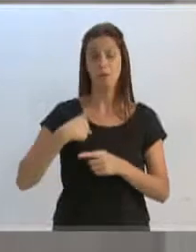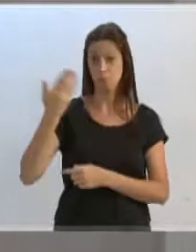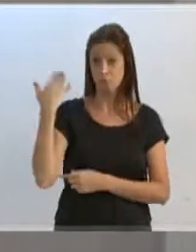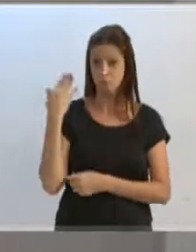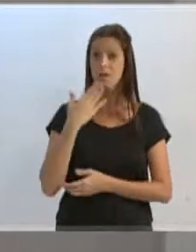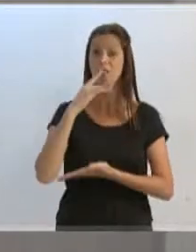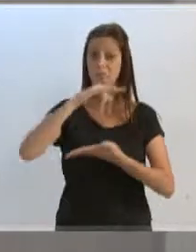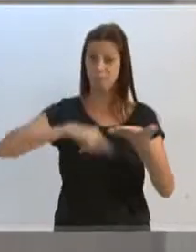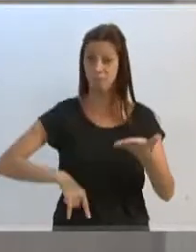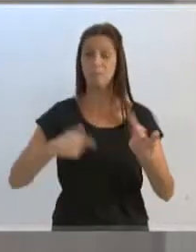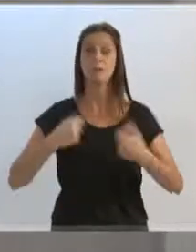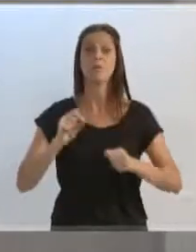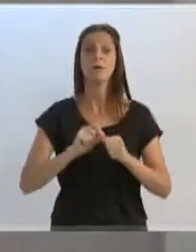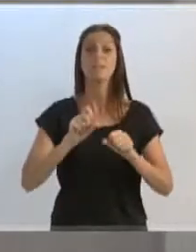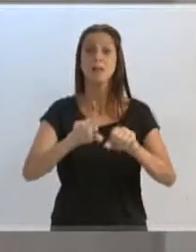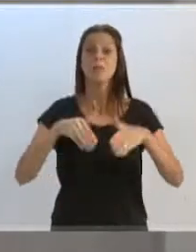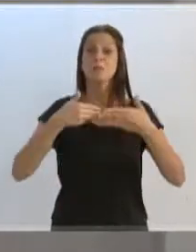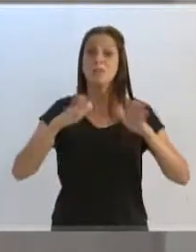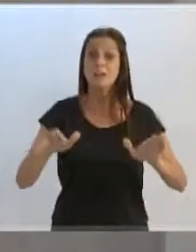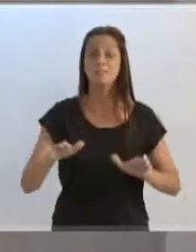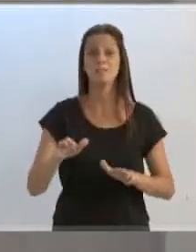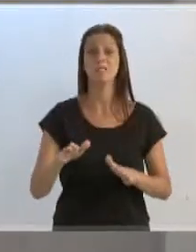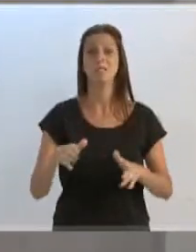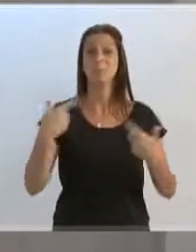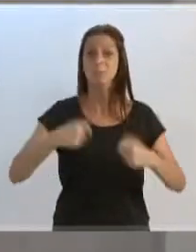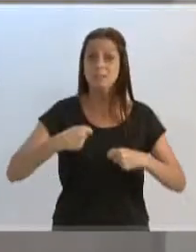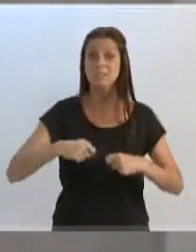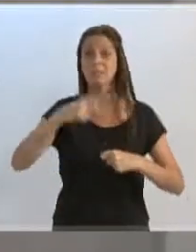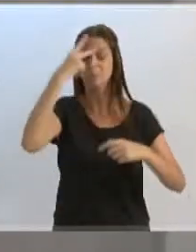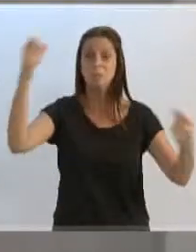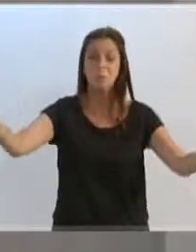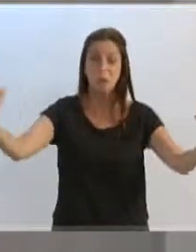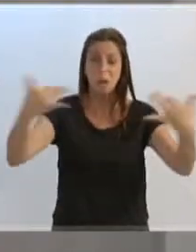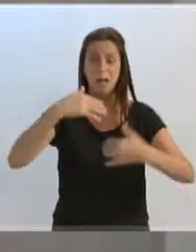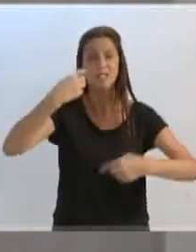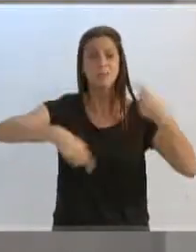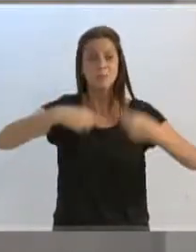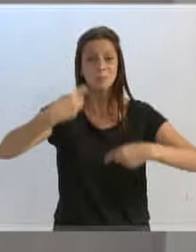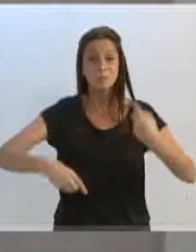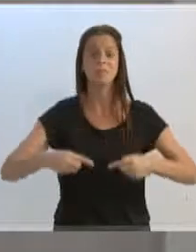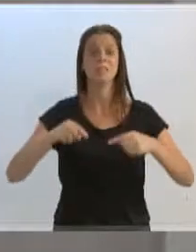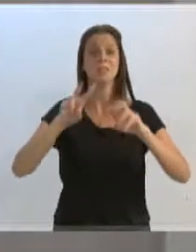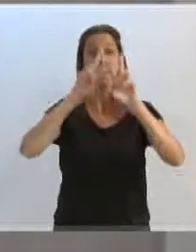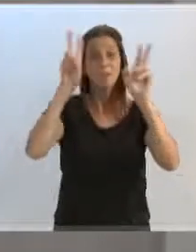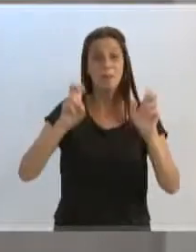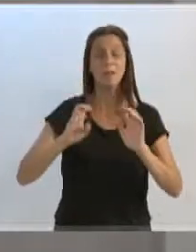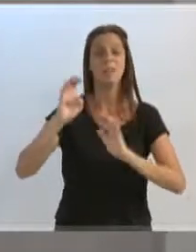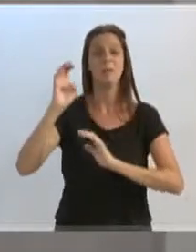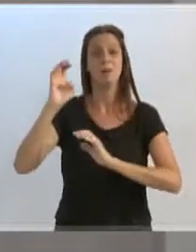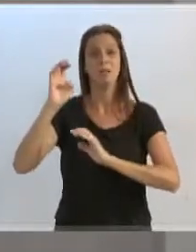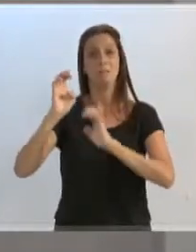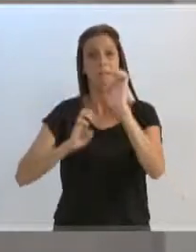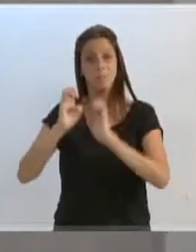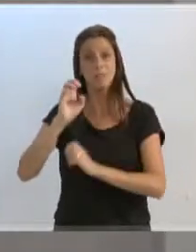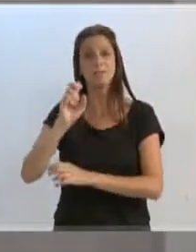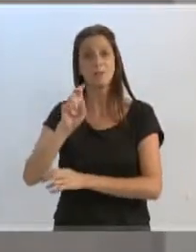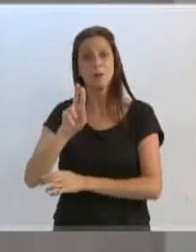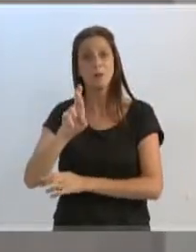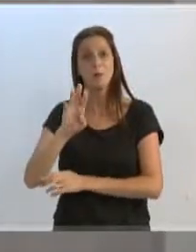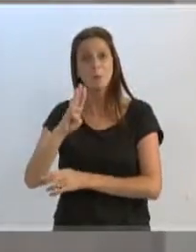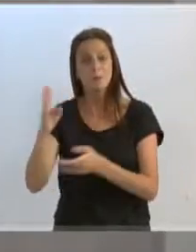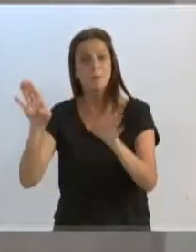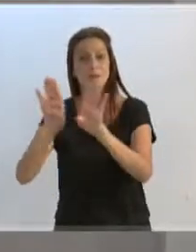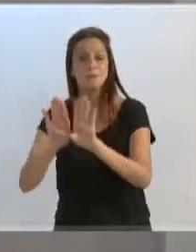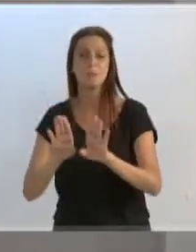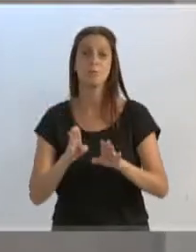sugeriu que se fizesse uma audiência pública nesta casa para que se discutisse esse assunto de forma clara, transparente, com toda a sociedade, com todos os trabalhadores da